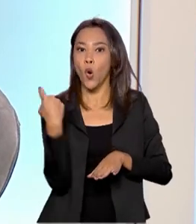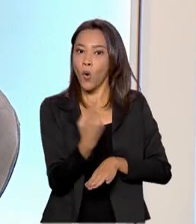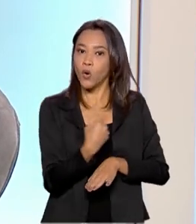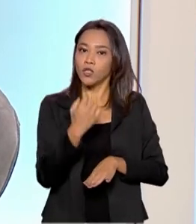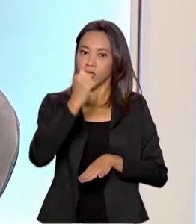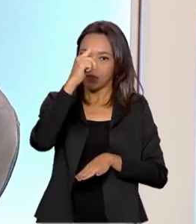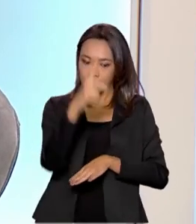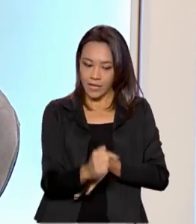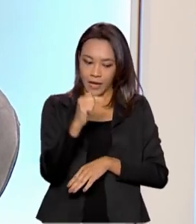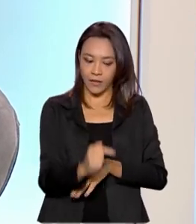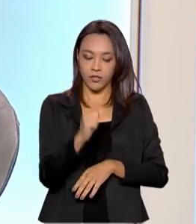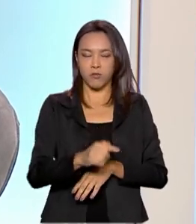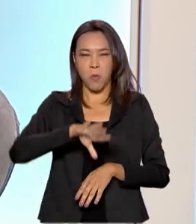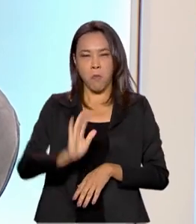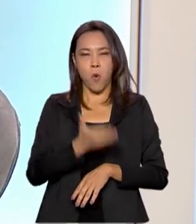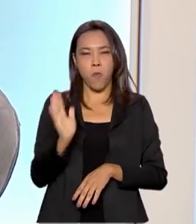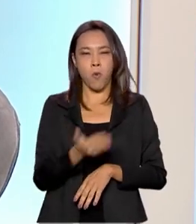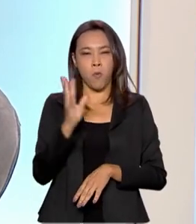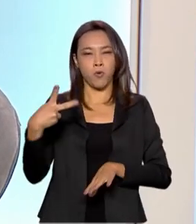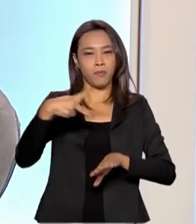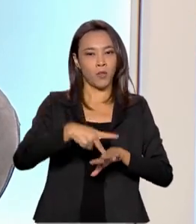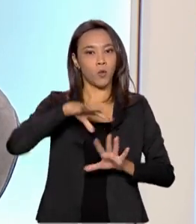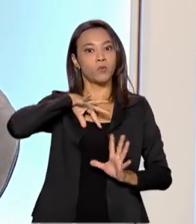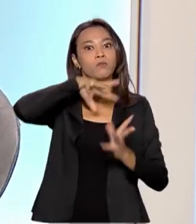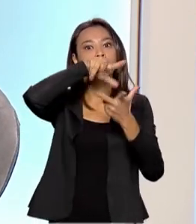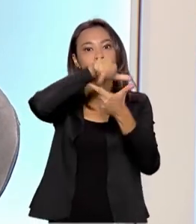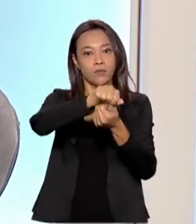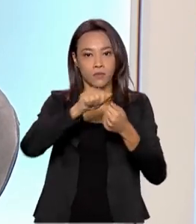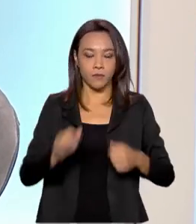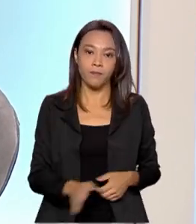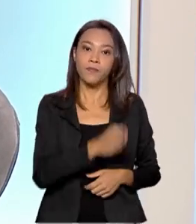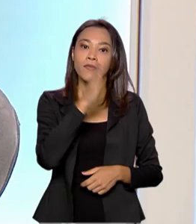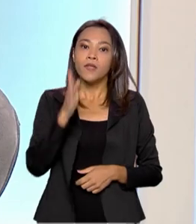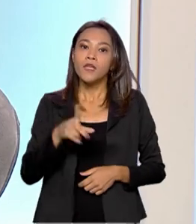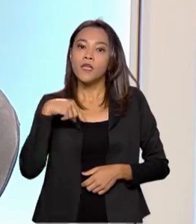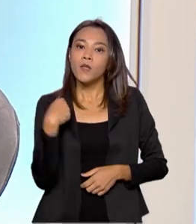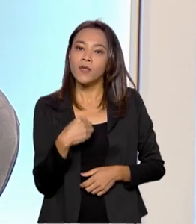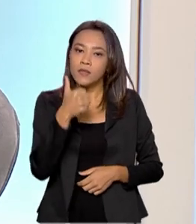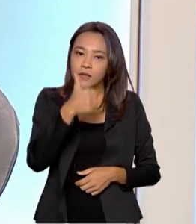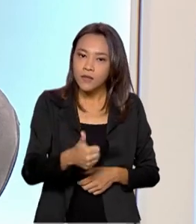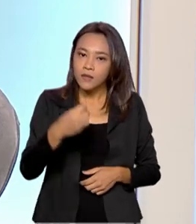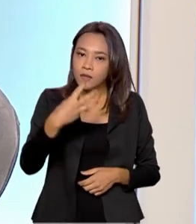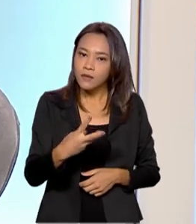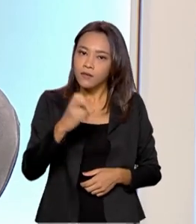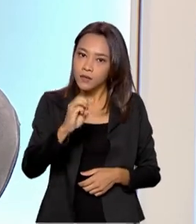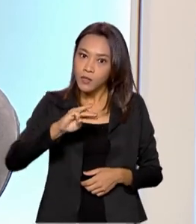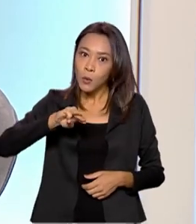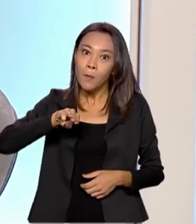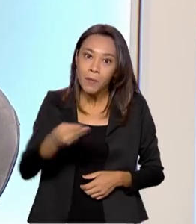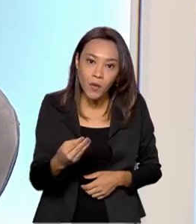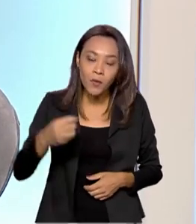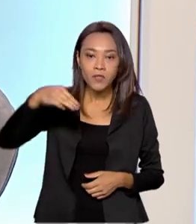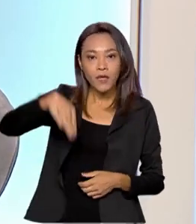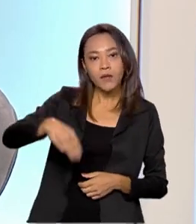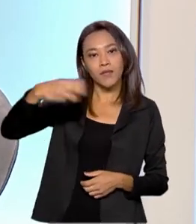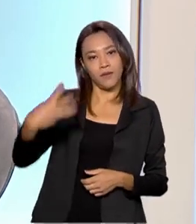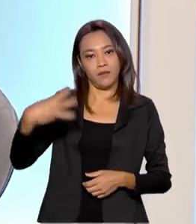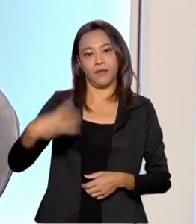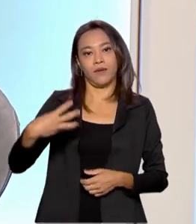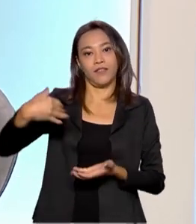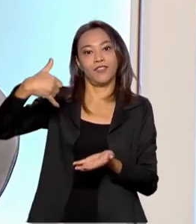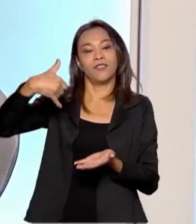maior produtor de petróleo do mundo e produzimos algo em torno de 135 milhões de metro cúbico por dia de gás natural.